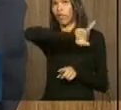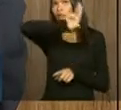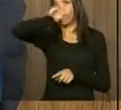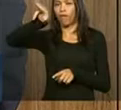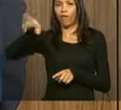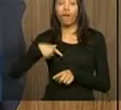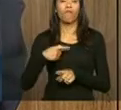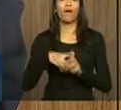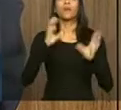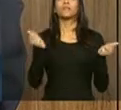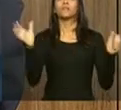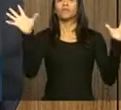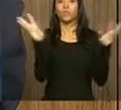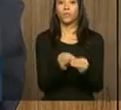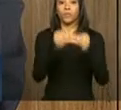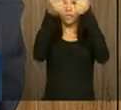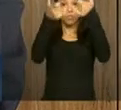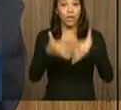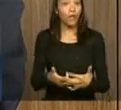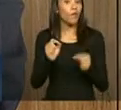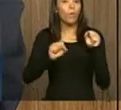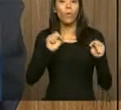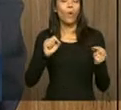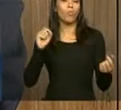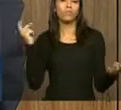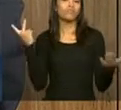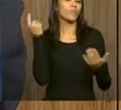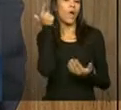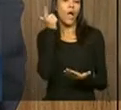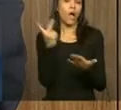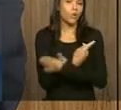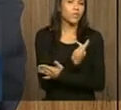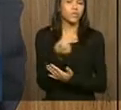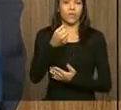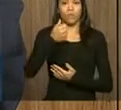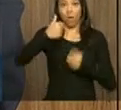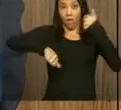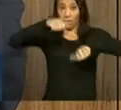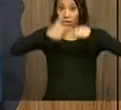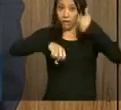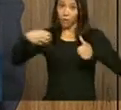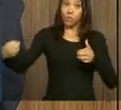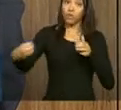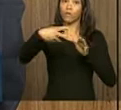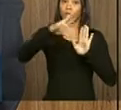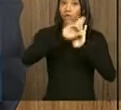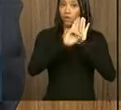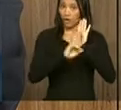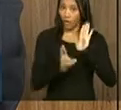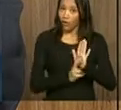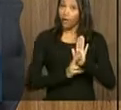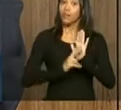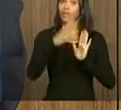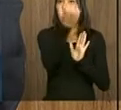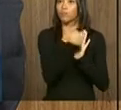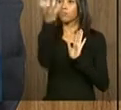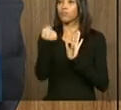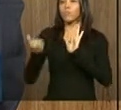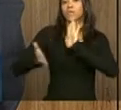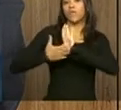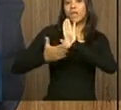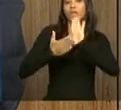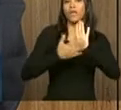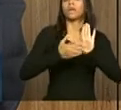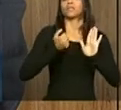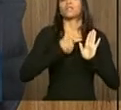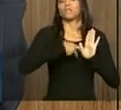resultado final dessa avaliação com as novas medidas, a partir dos planos, das estratégias nacionais que os